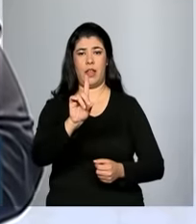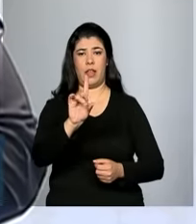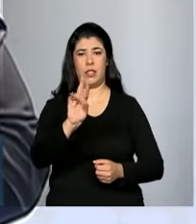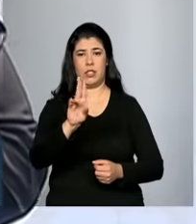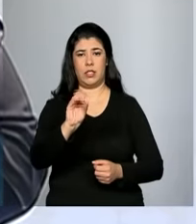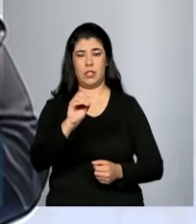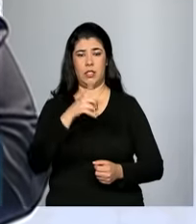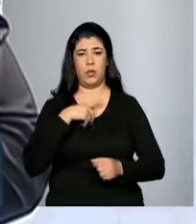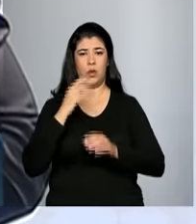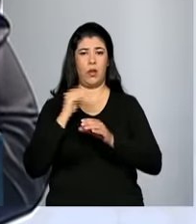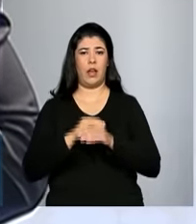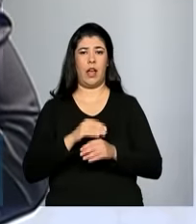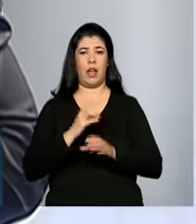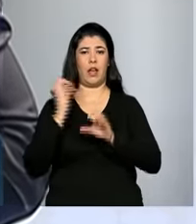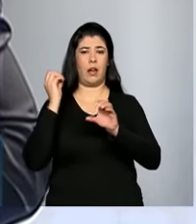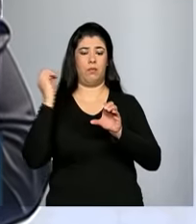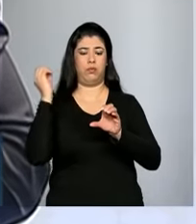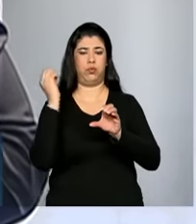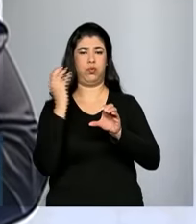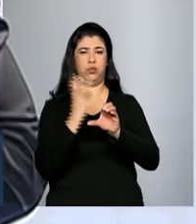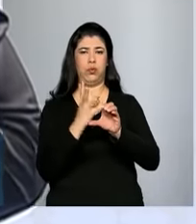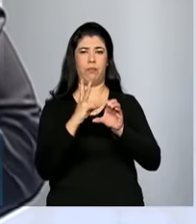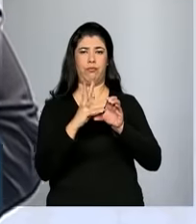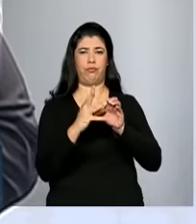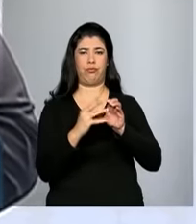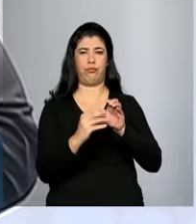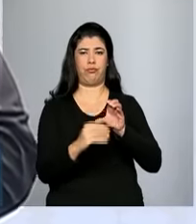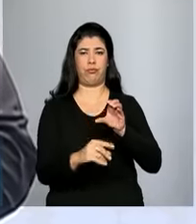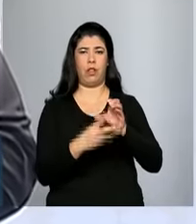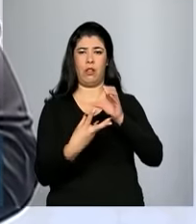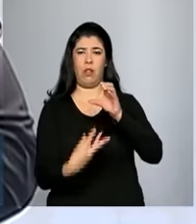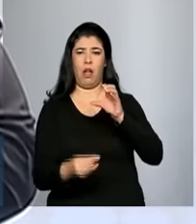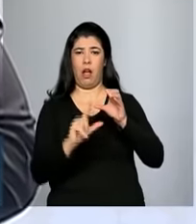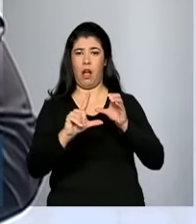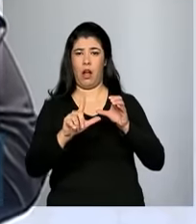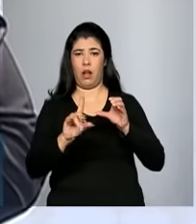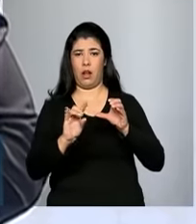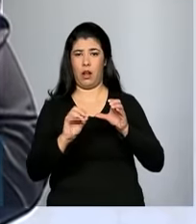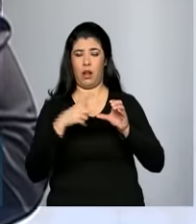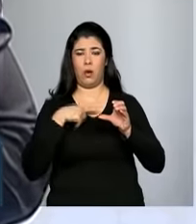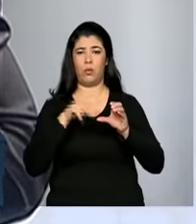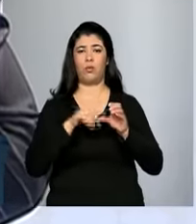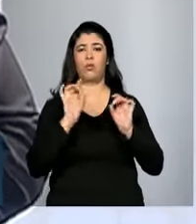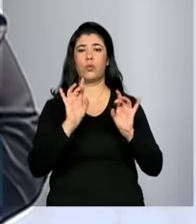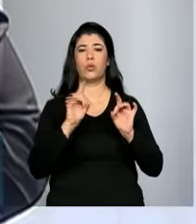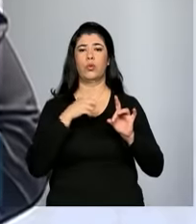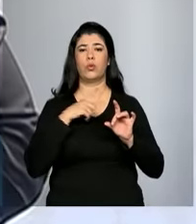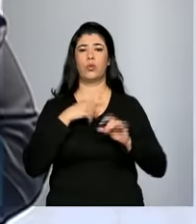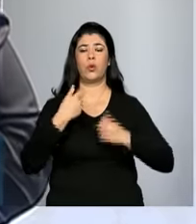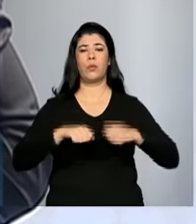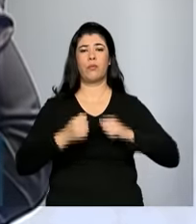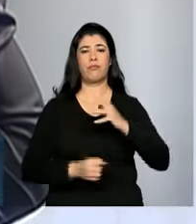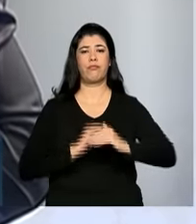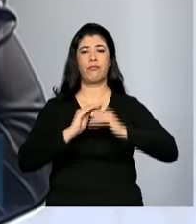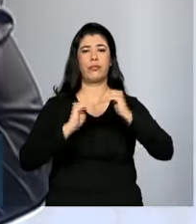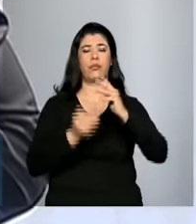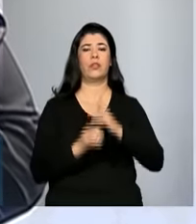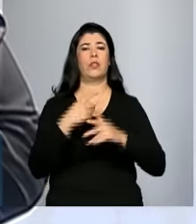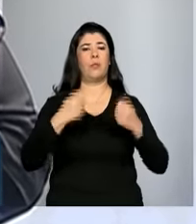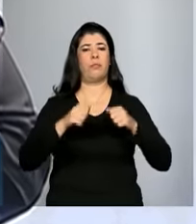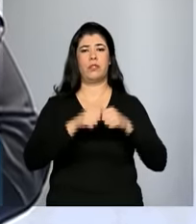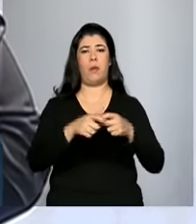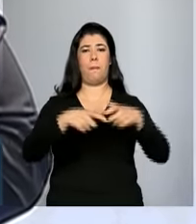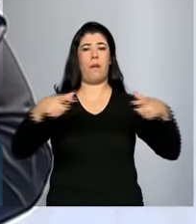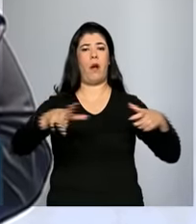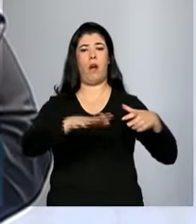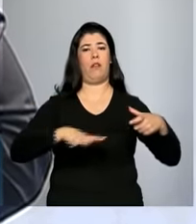aumentar a área plantada. Isso significa aumentar a produtividade sem precisar aumentar a área agrícola. Essa